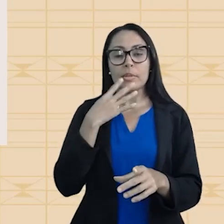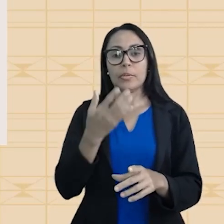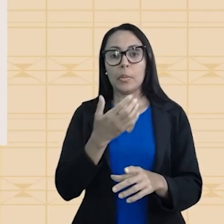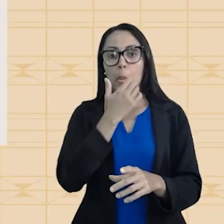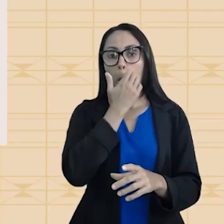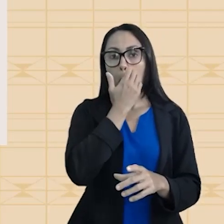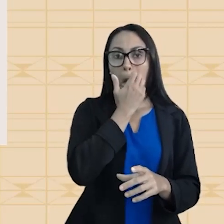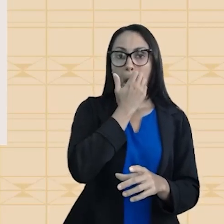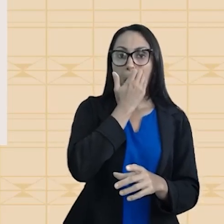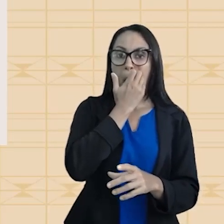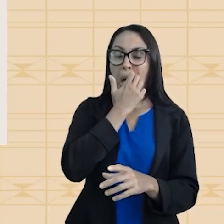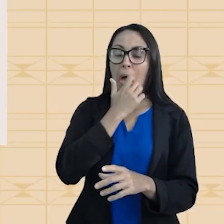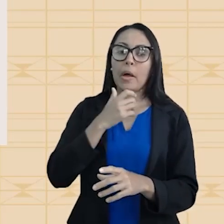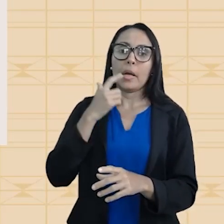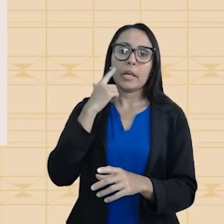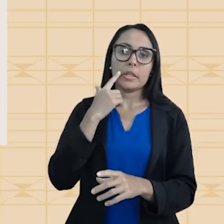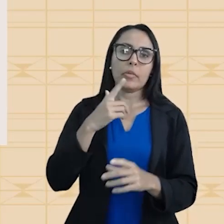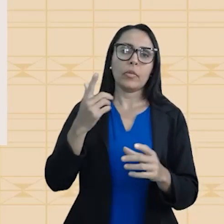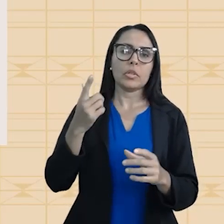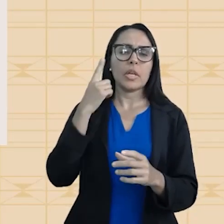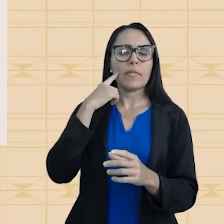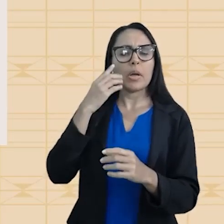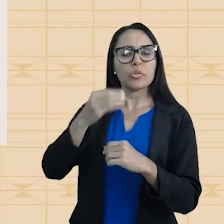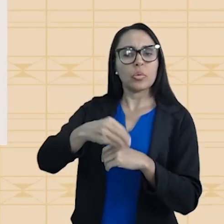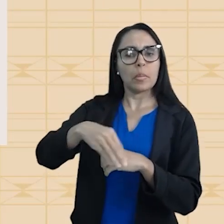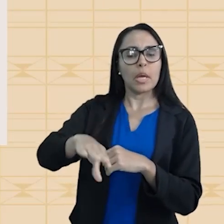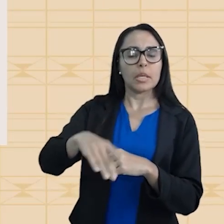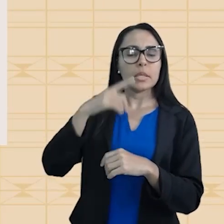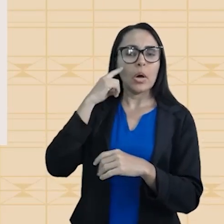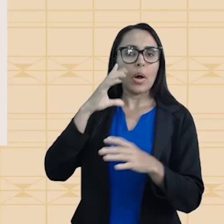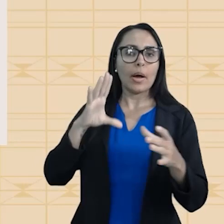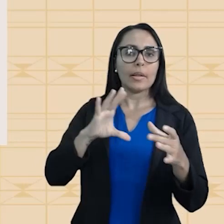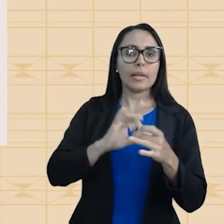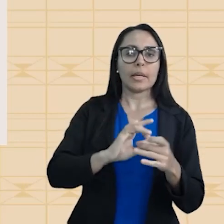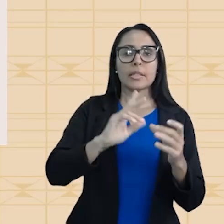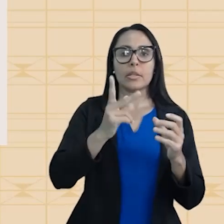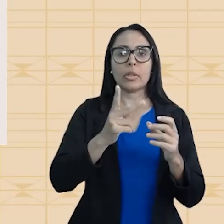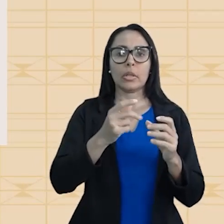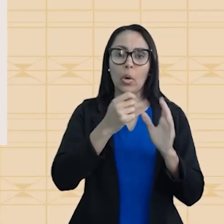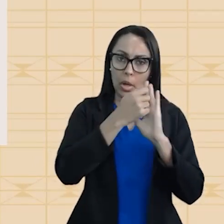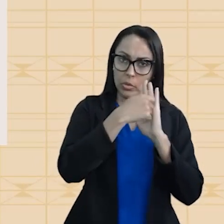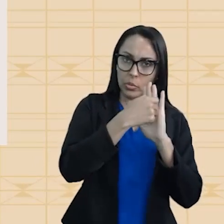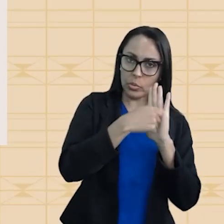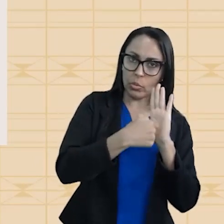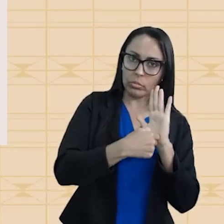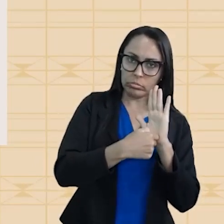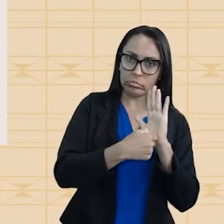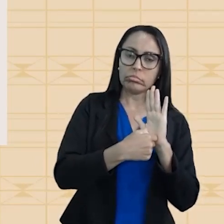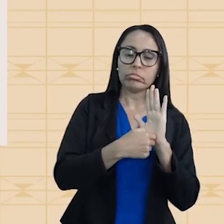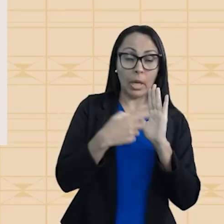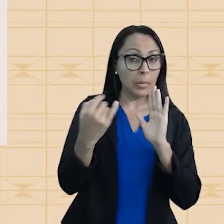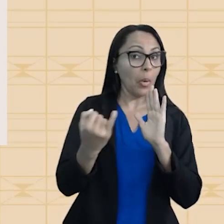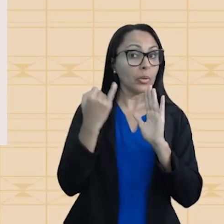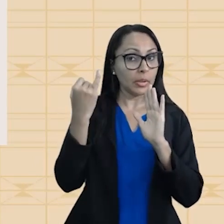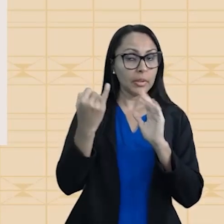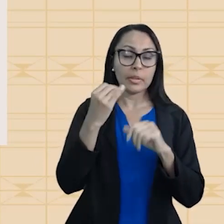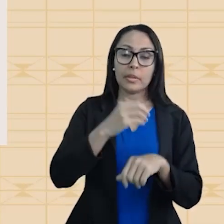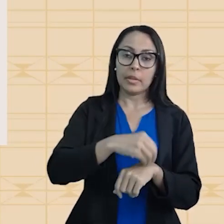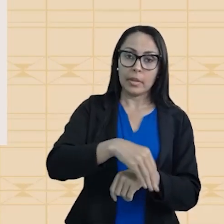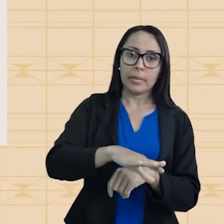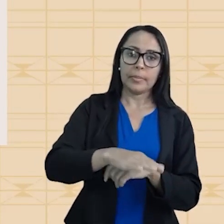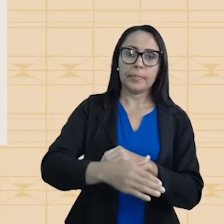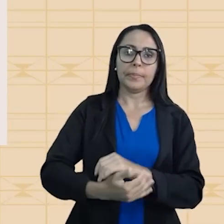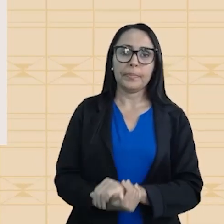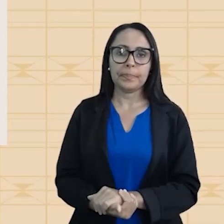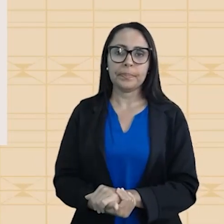colocado. Então, você já faz menção à ligação de hidrogênio. Anotou isso aí? Anotou? Pronto. Ligação